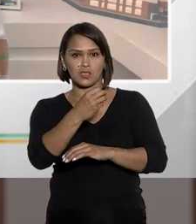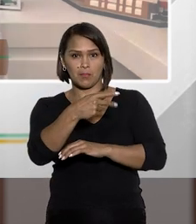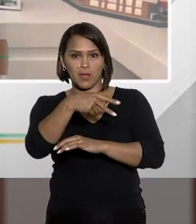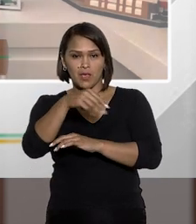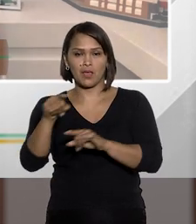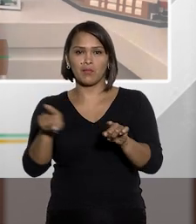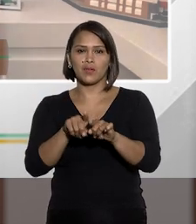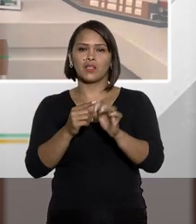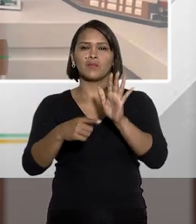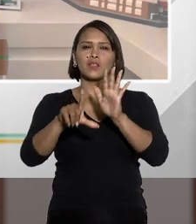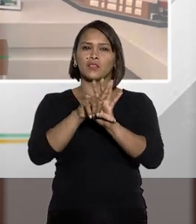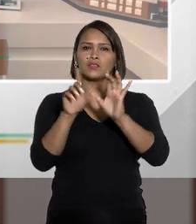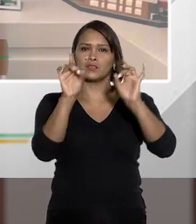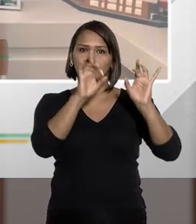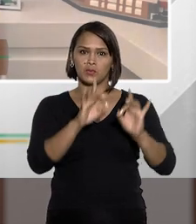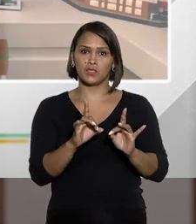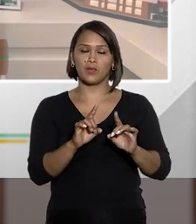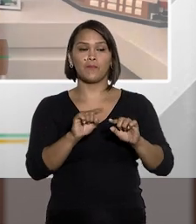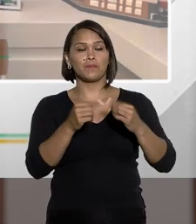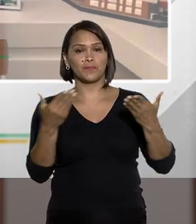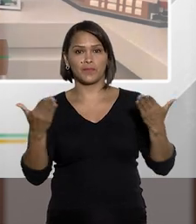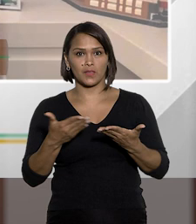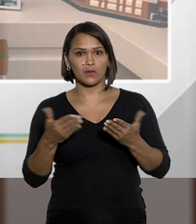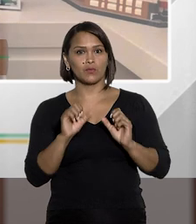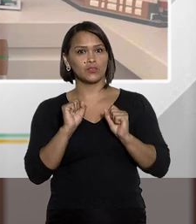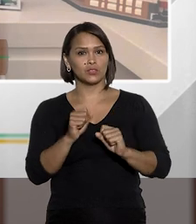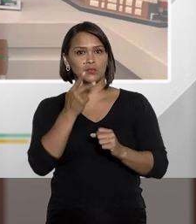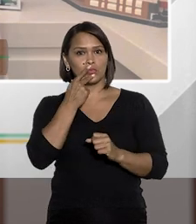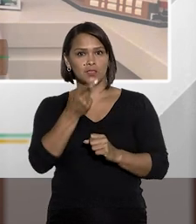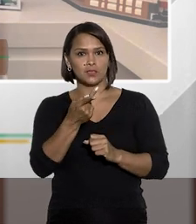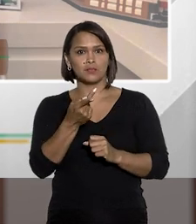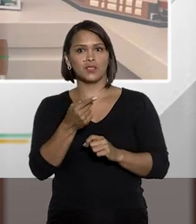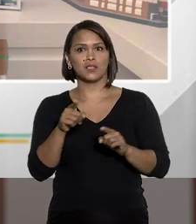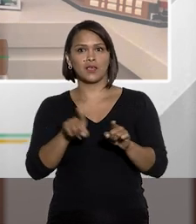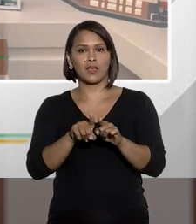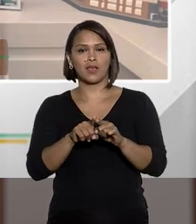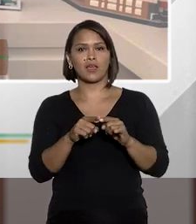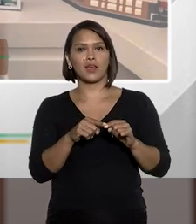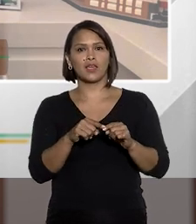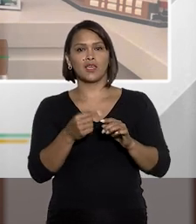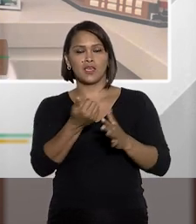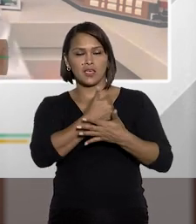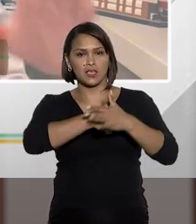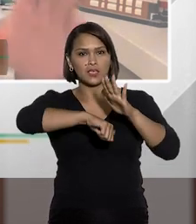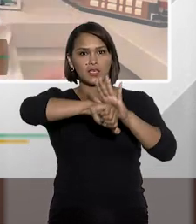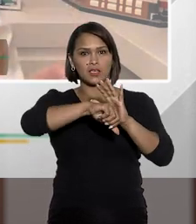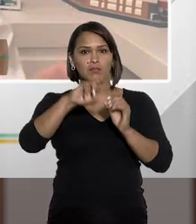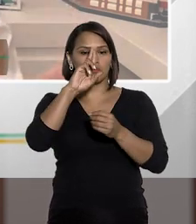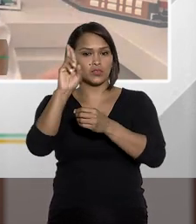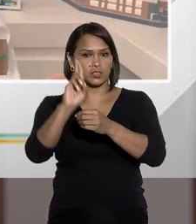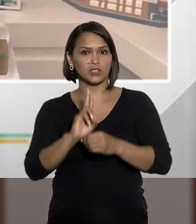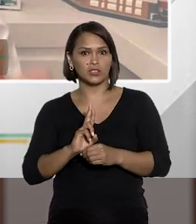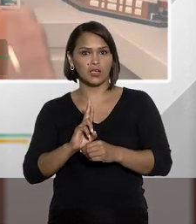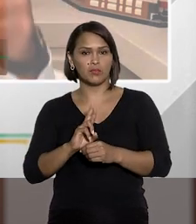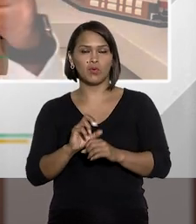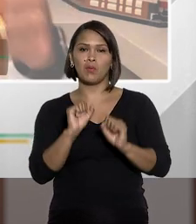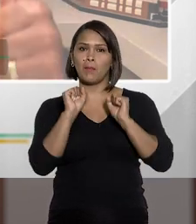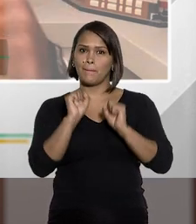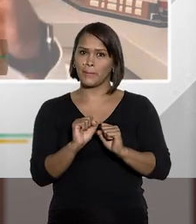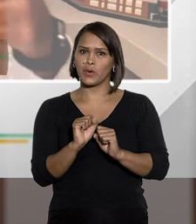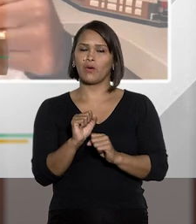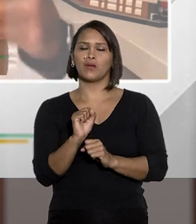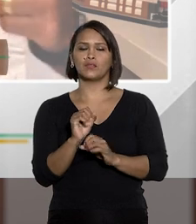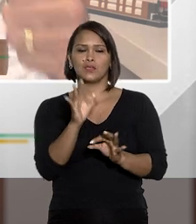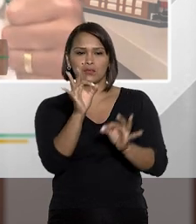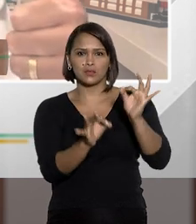CPM, como também na legislação especial. Então, hoje a gente pode dizer, Fátima, que crimes de abuso de autoridade